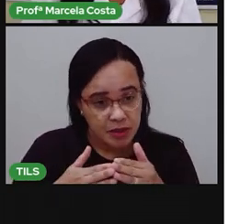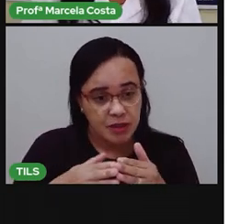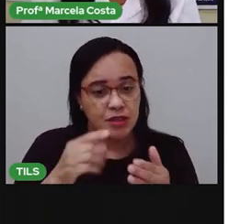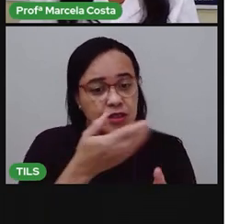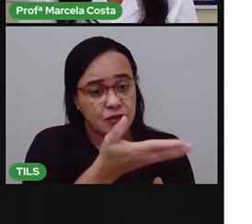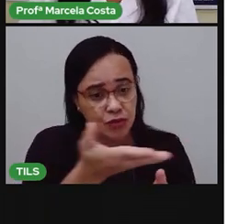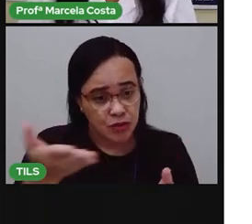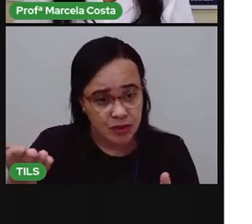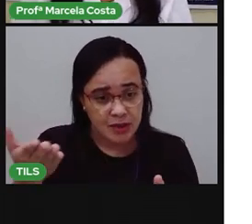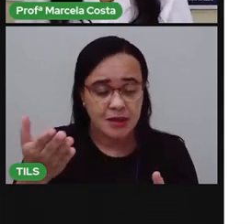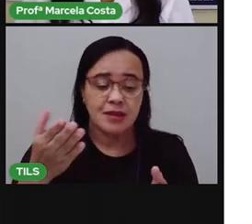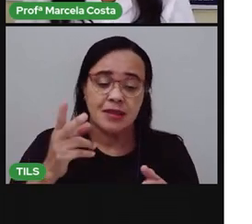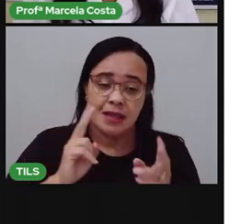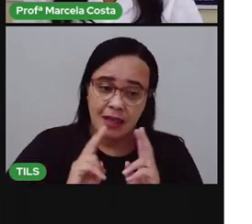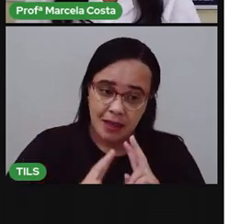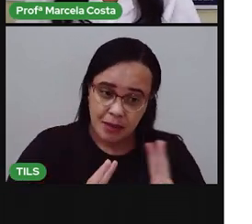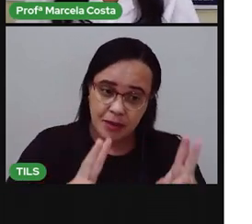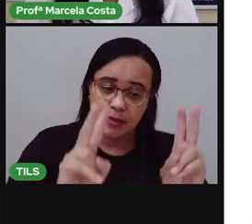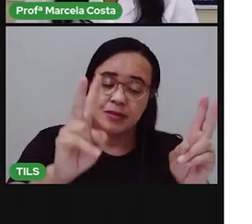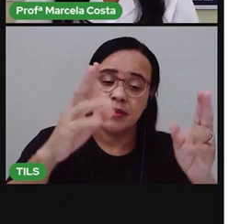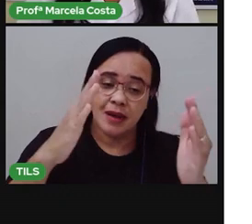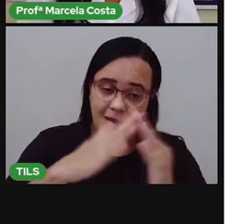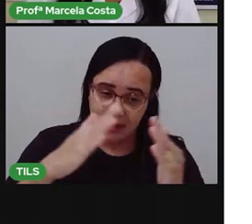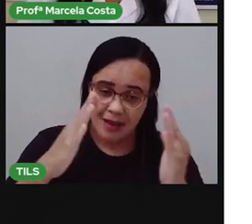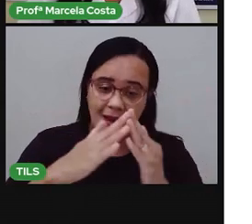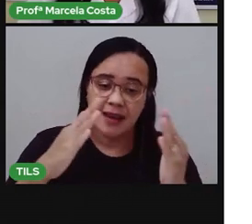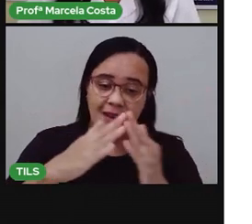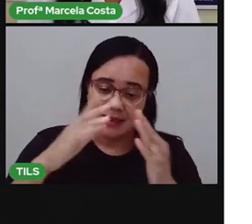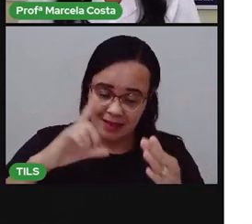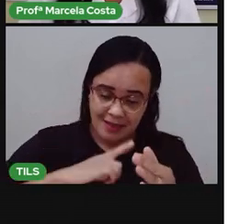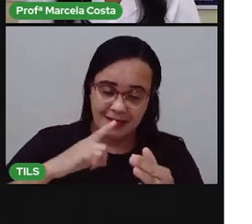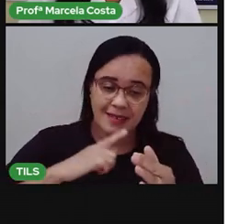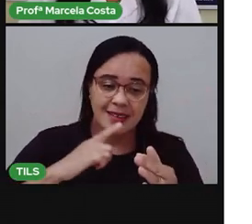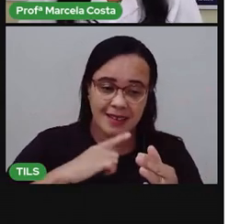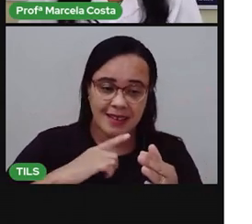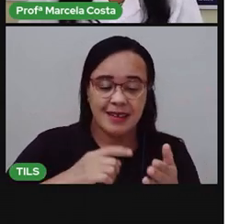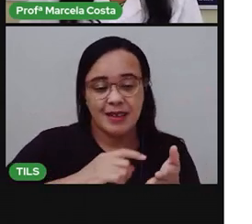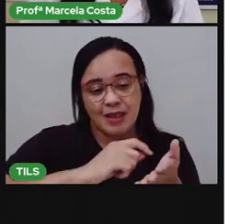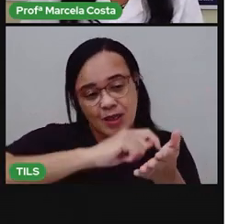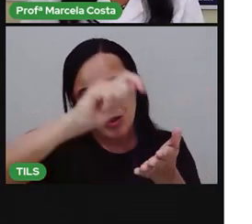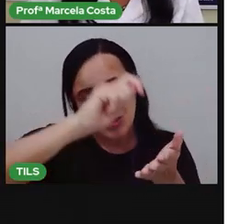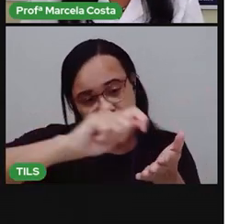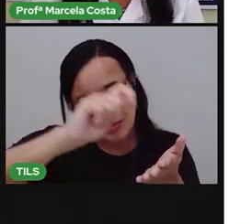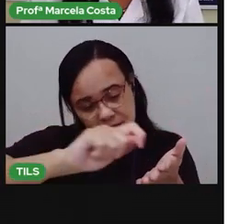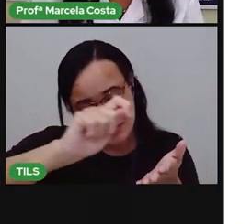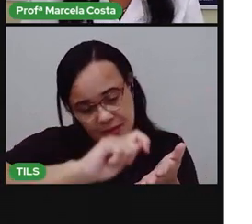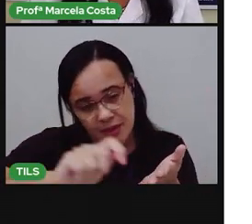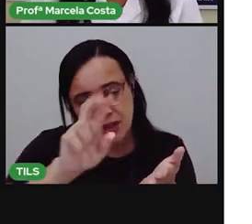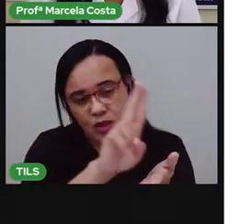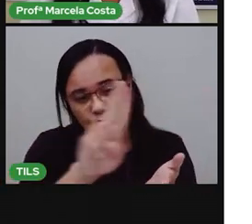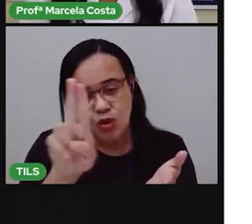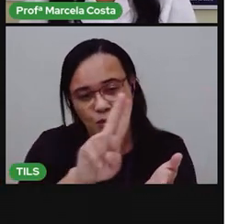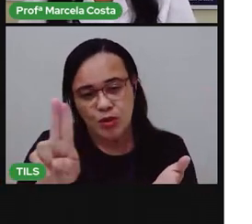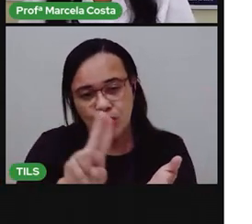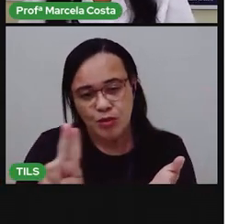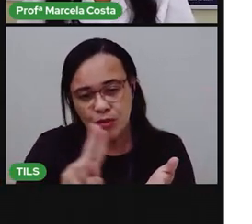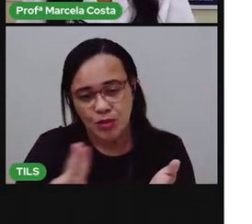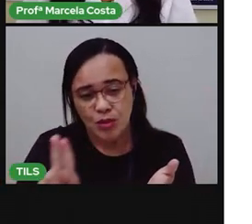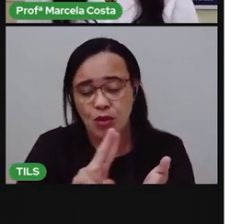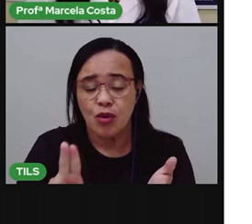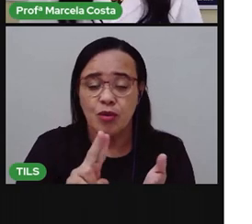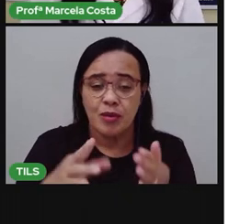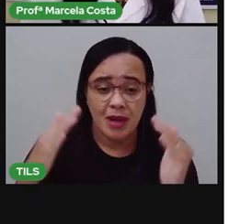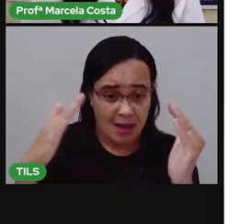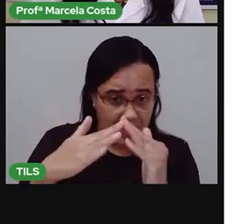essa lista aí na sua casa. Completando essa lista com o nome dos alimentos que tem na sua casa.